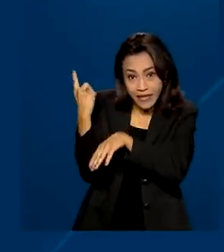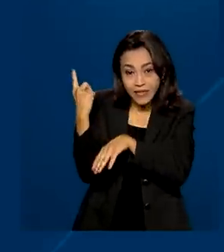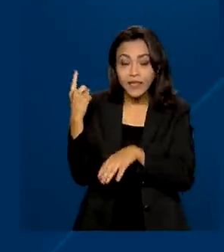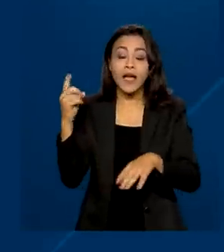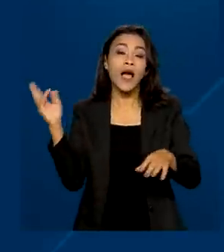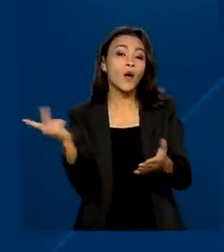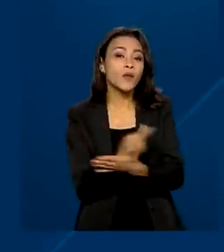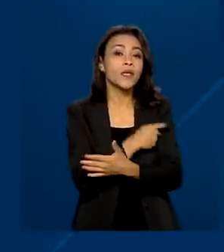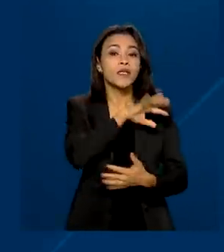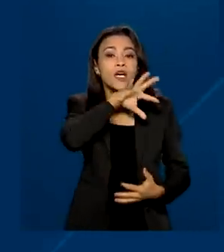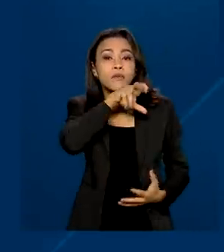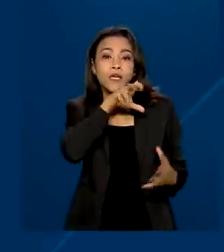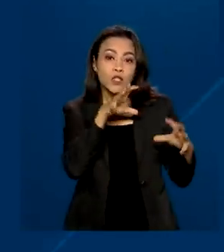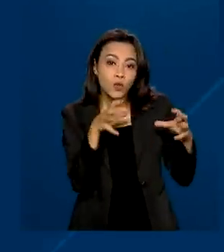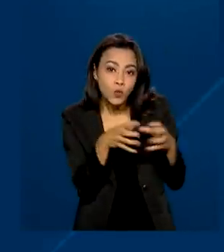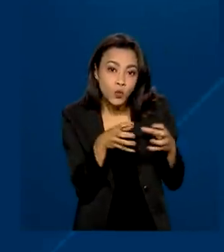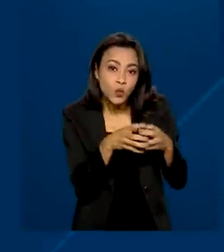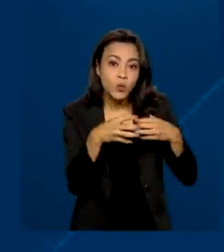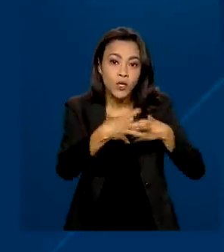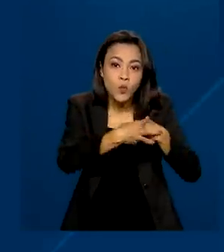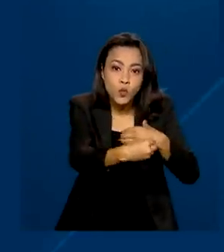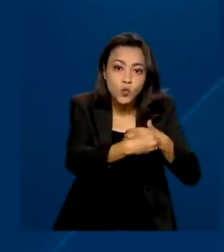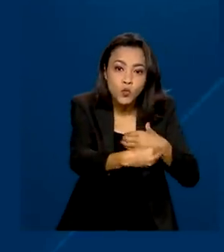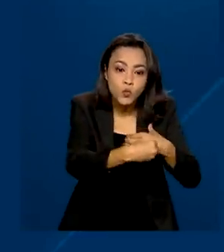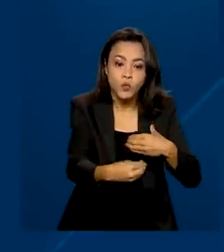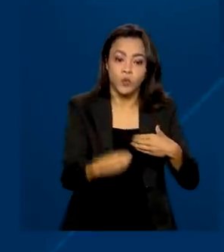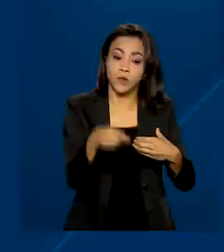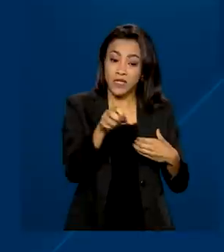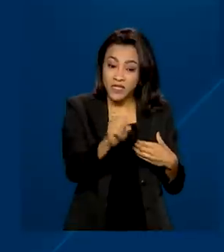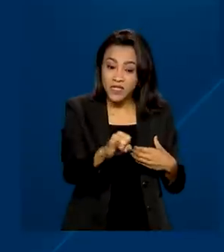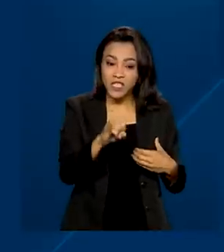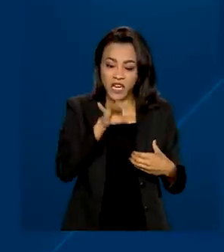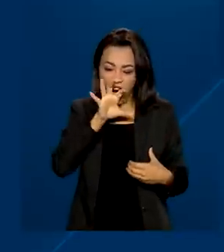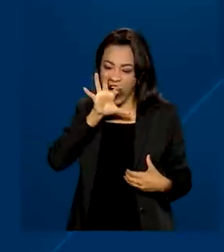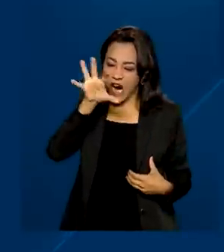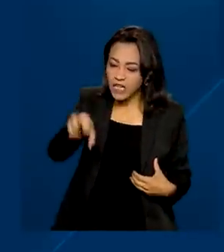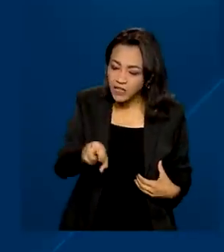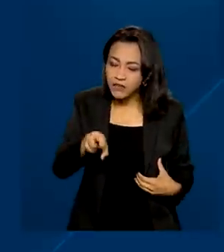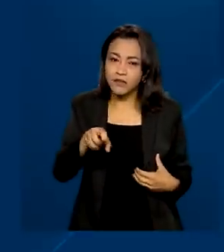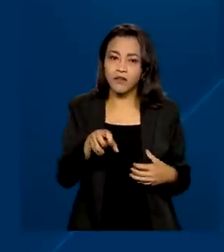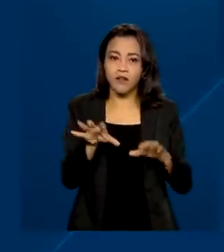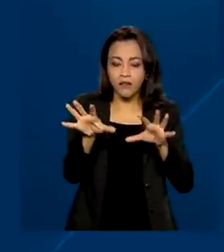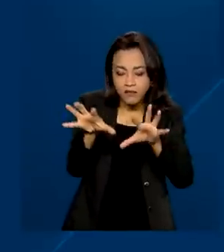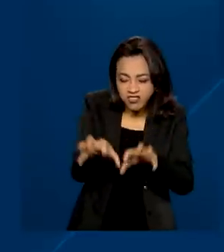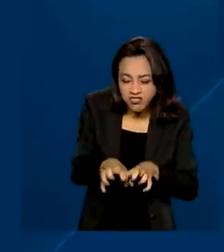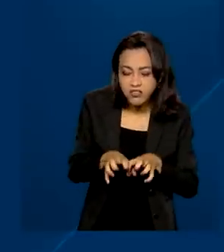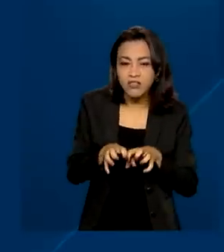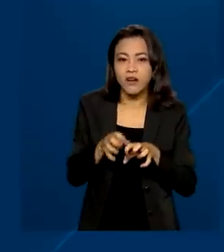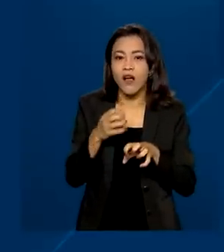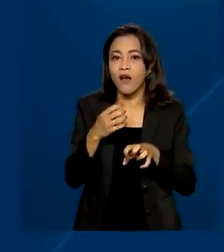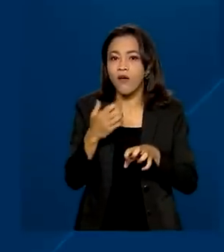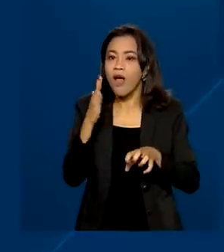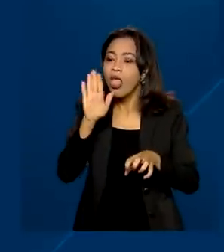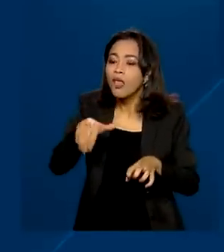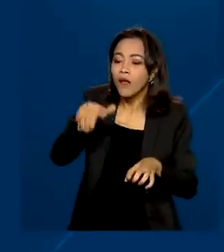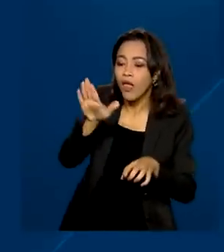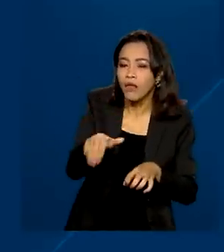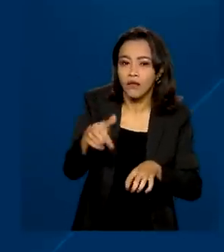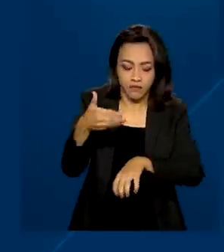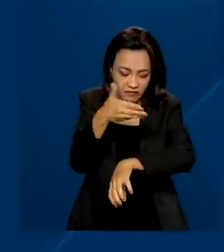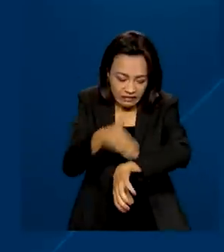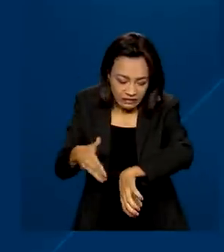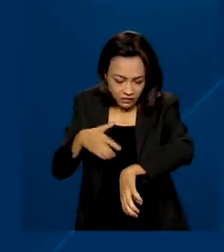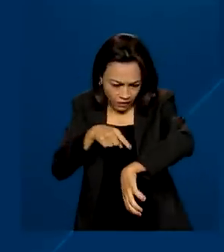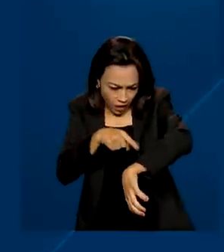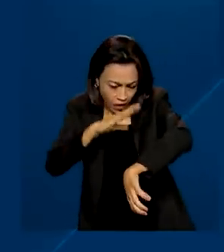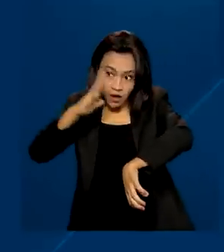mamíferos, inclusive seres humanos, caso sejam mordidos, arranhados ou lambidos em pele lesionada por animais